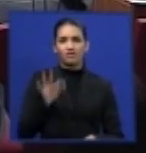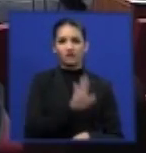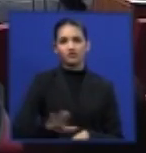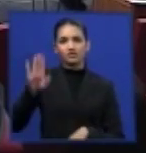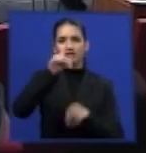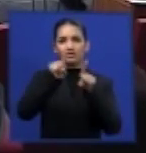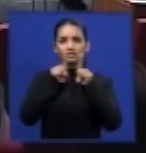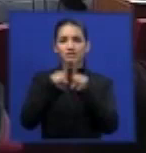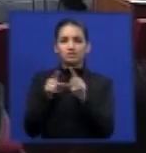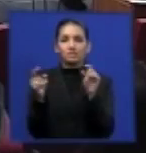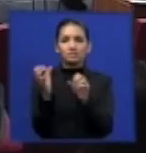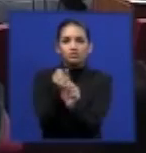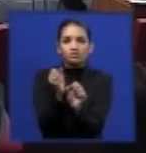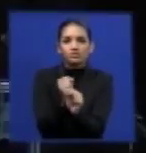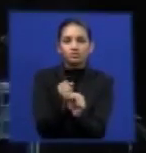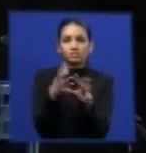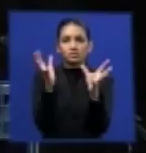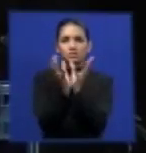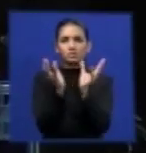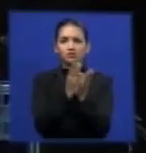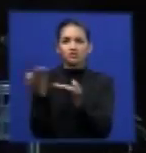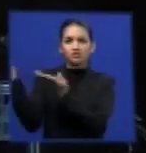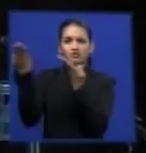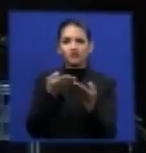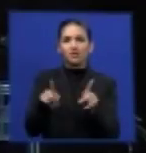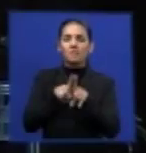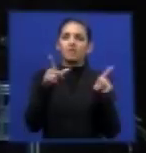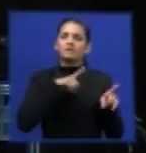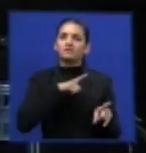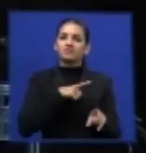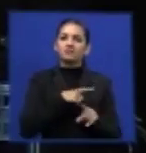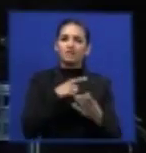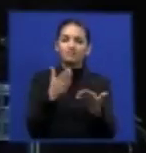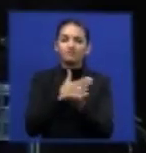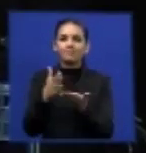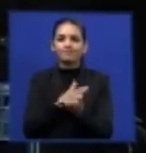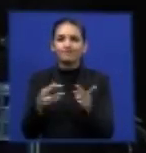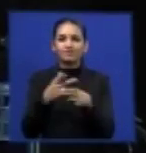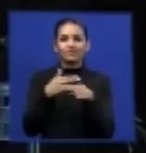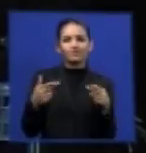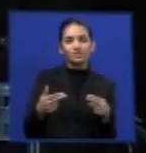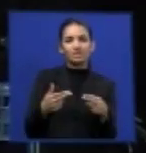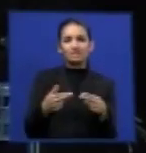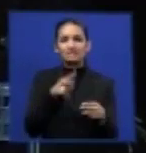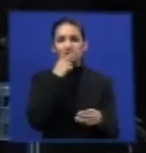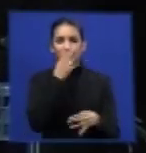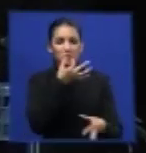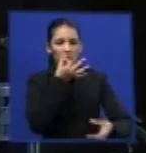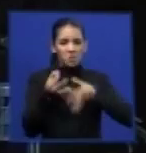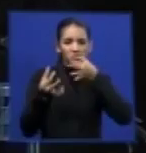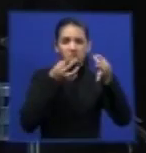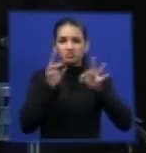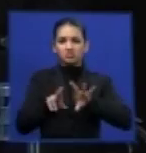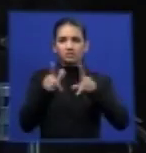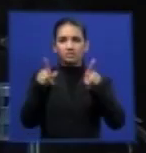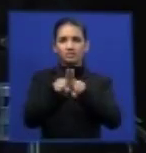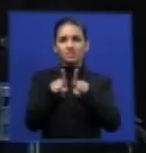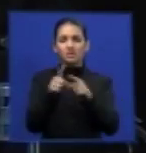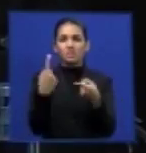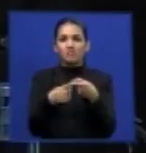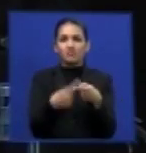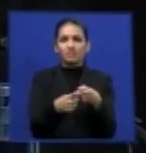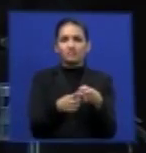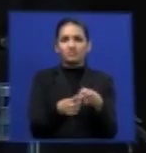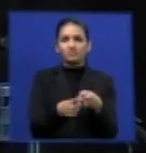mas há bastante controvérsia porque foi colocado numa mesma numa